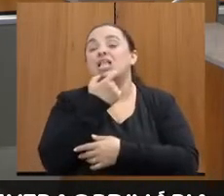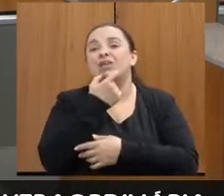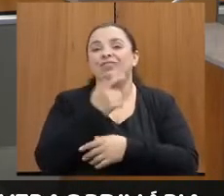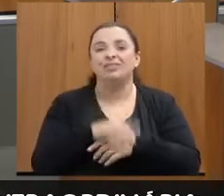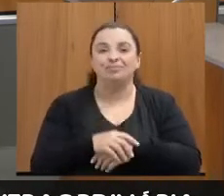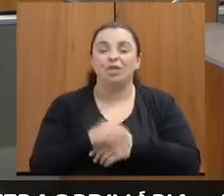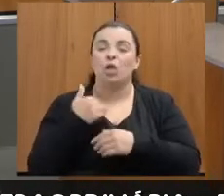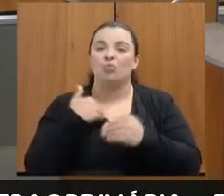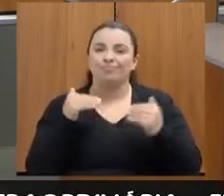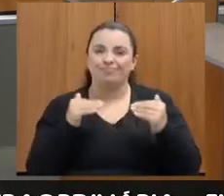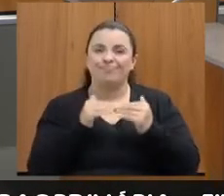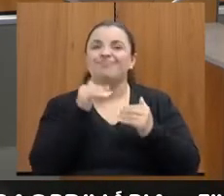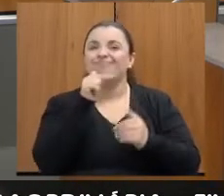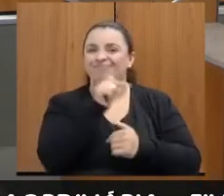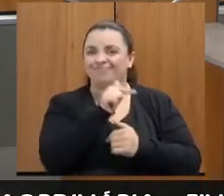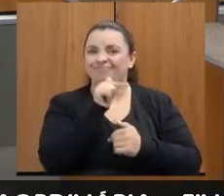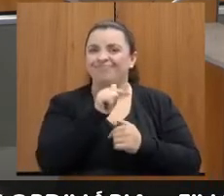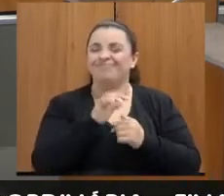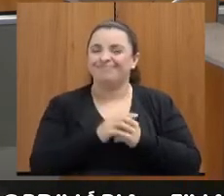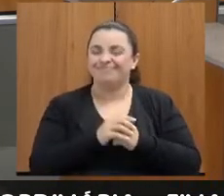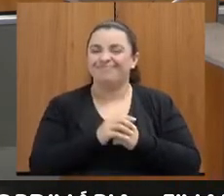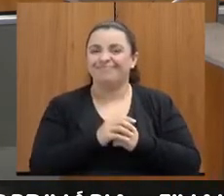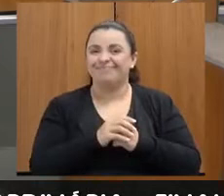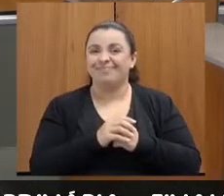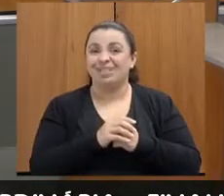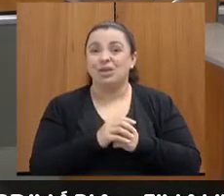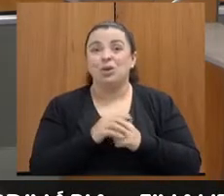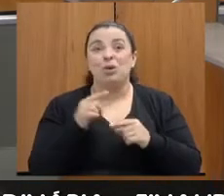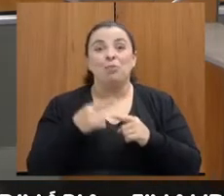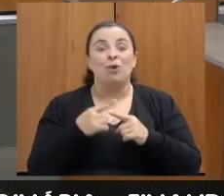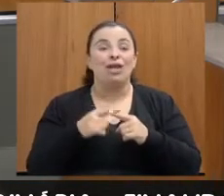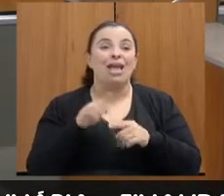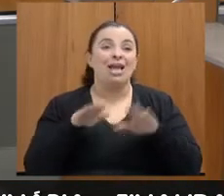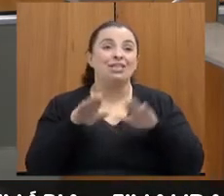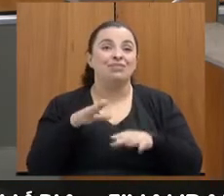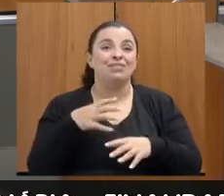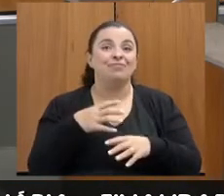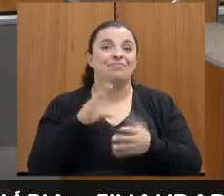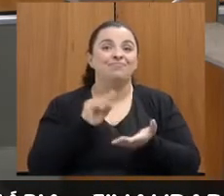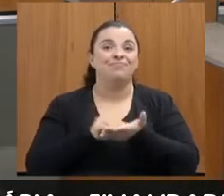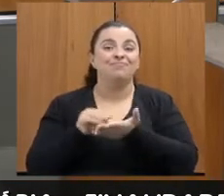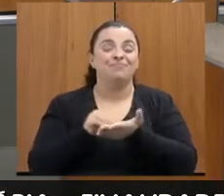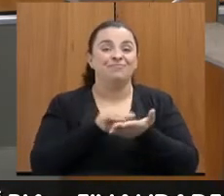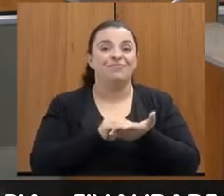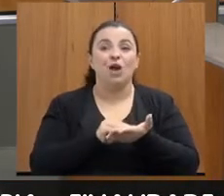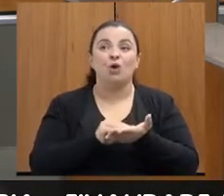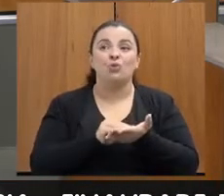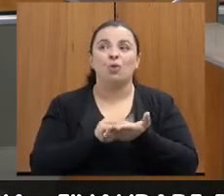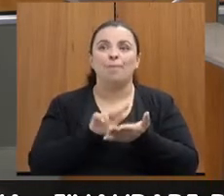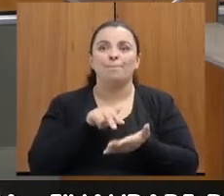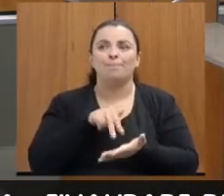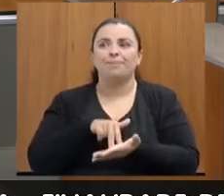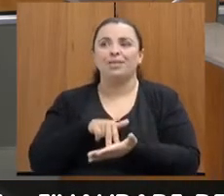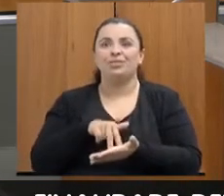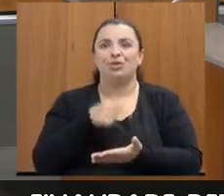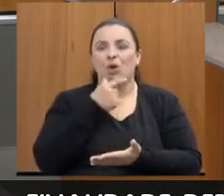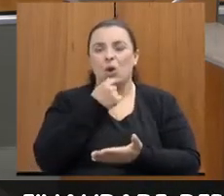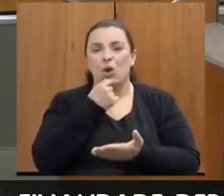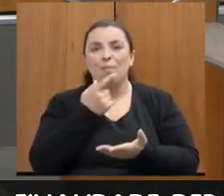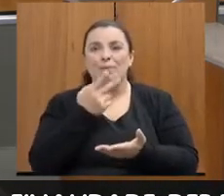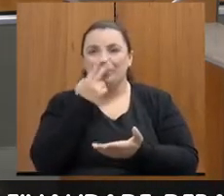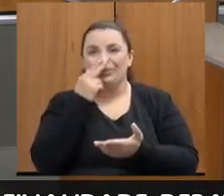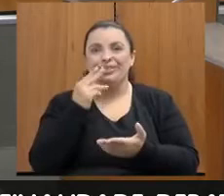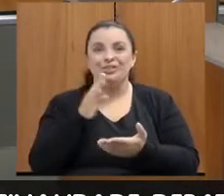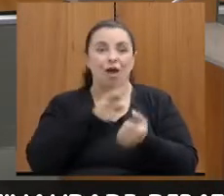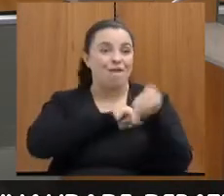Nós concordamos totalmente mesmo com essa fala, porque a gente sente falta, assim, da questão... Porque há uma disparidade de força mesmo,